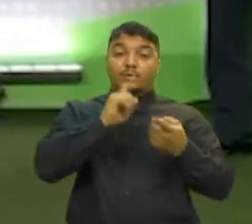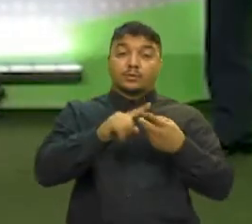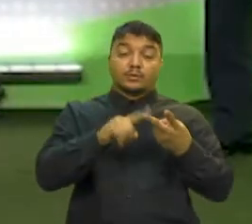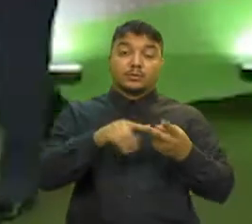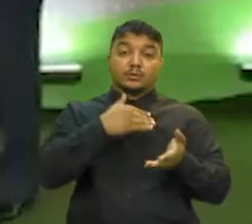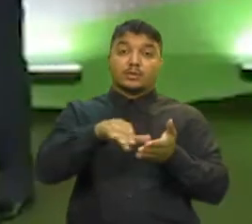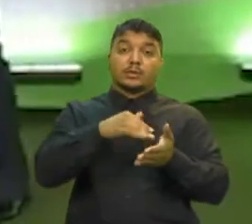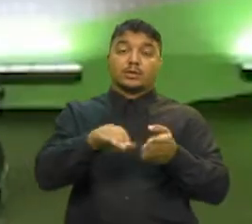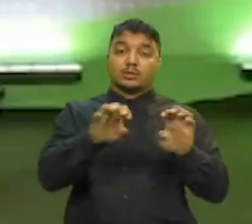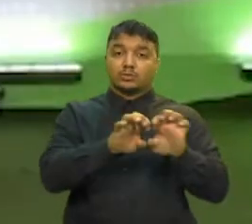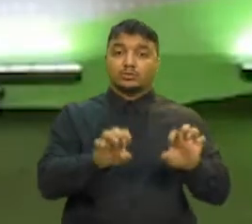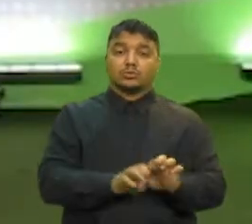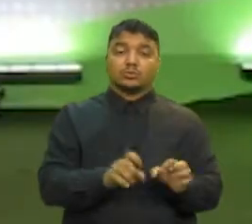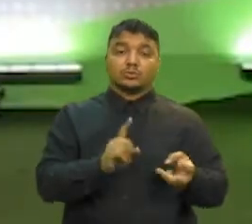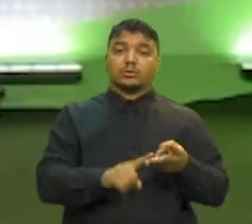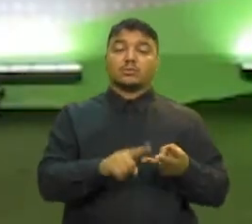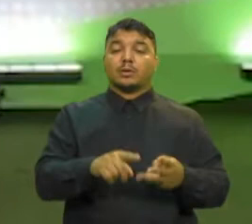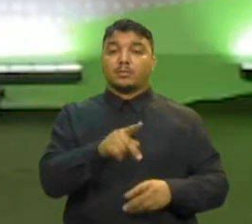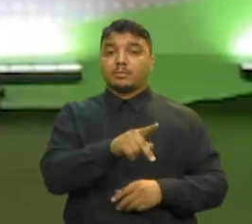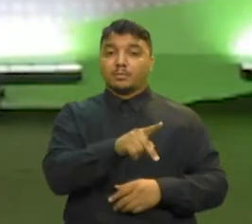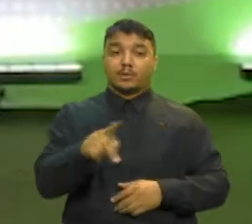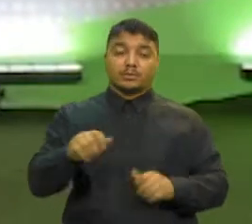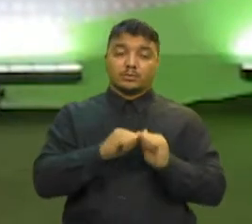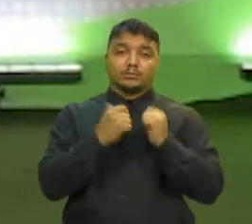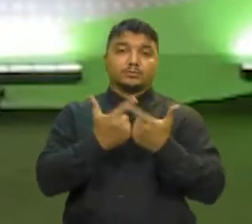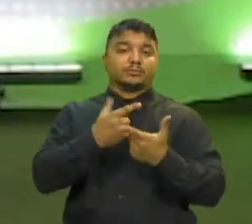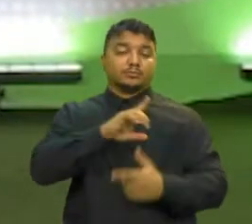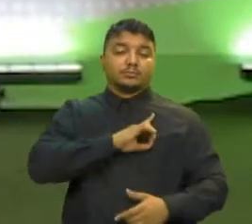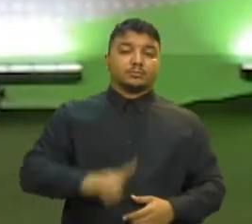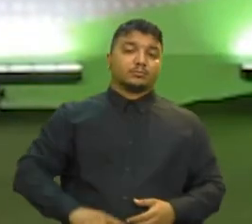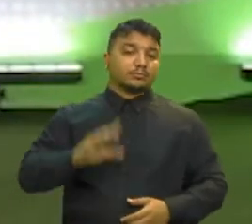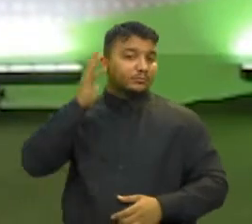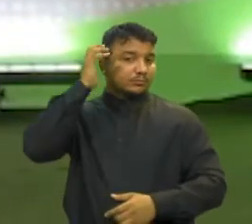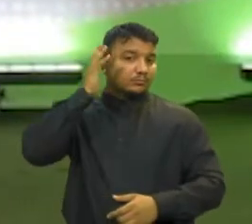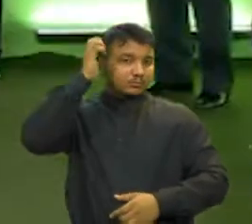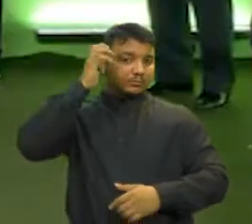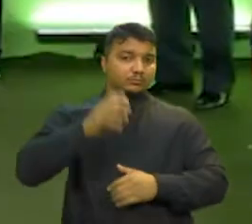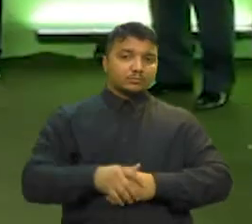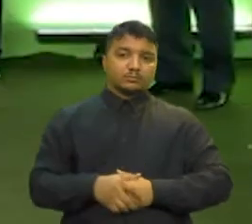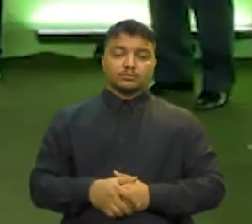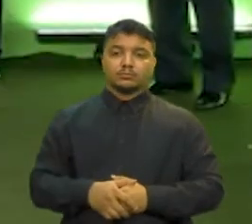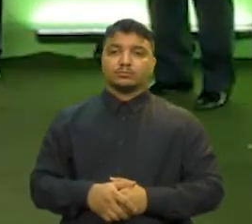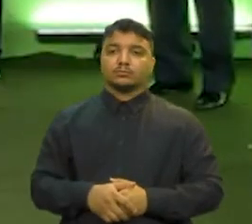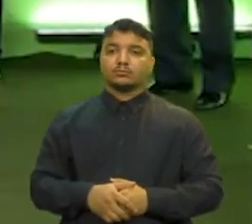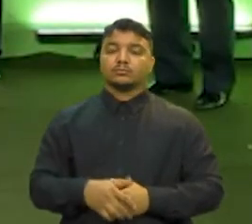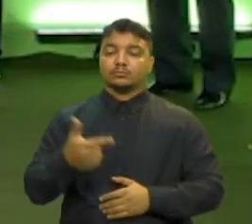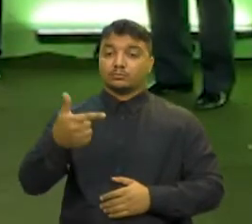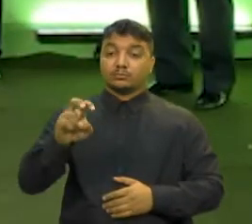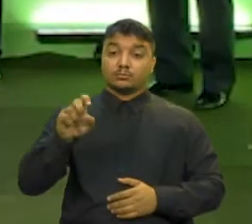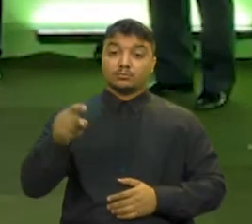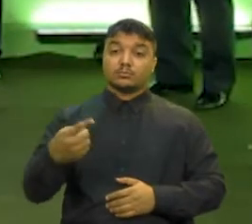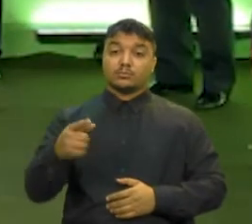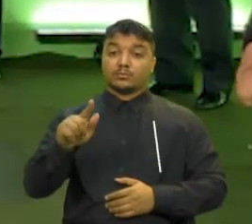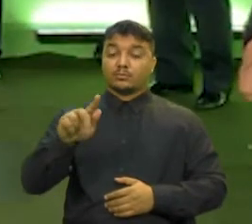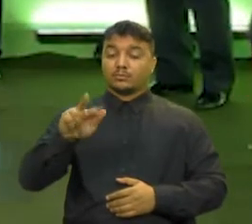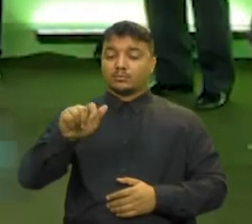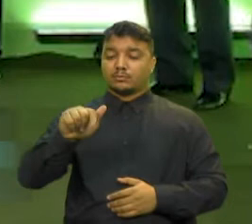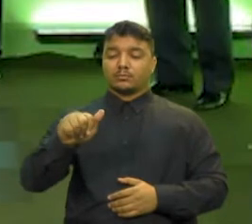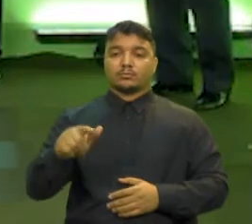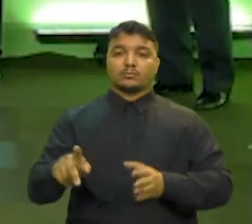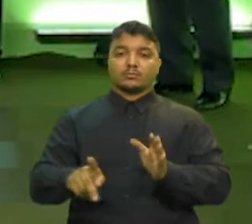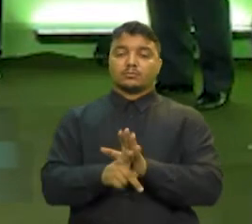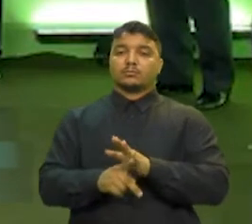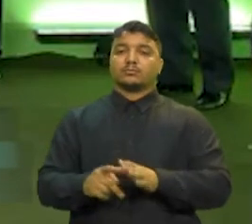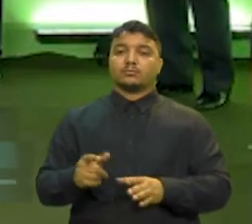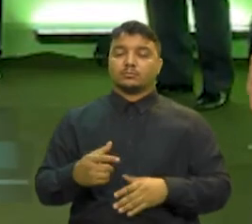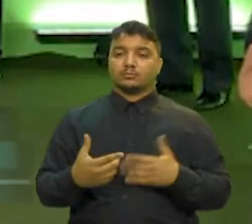Infraestrutura E o presidente da Assembleia Legislativa Deputado Evandro Leitão Essas 25 mil CNHs,